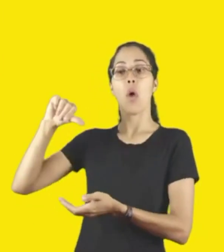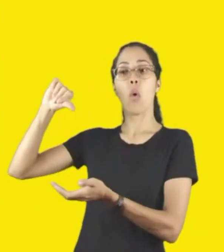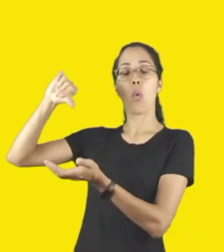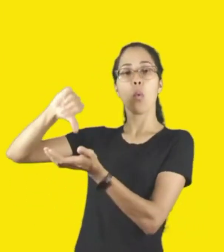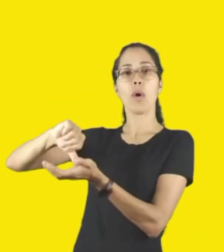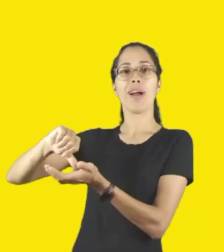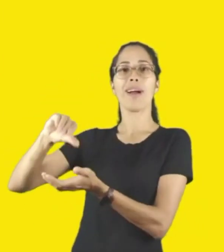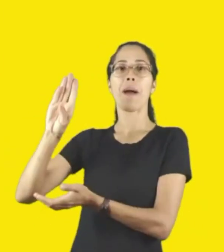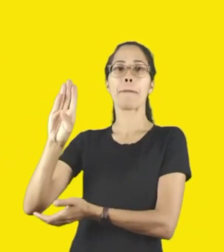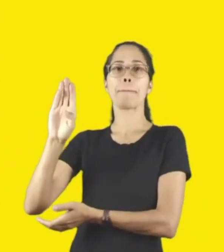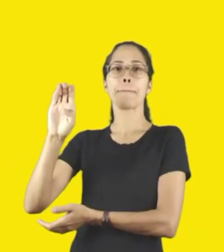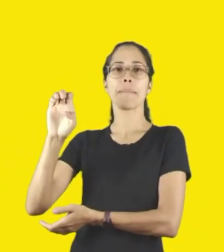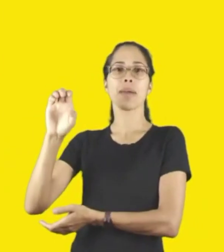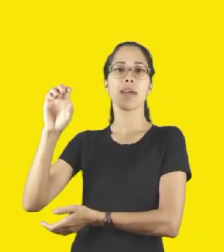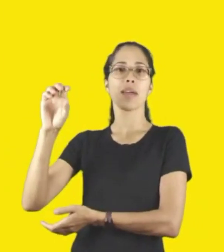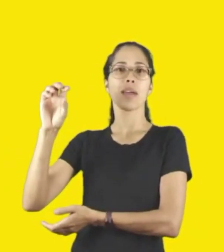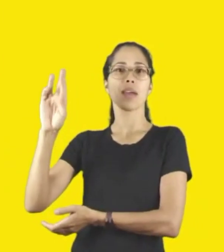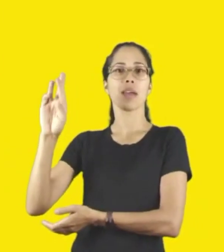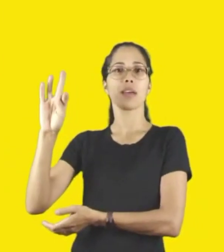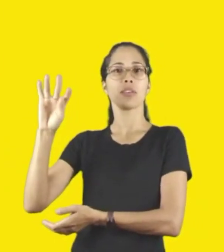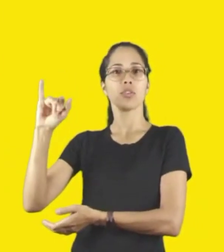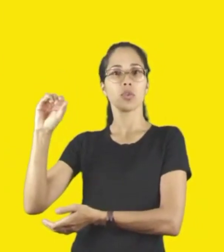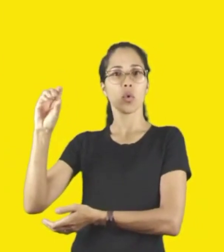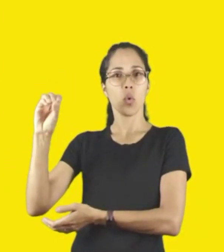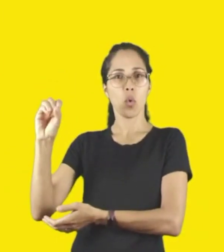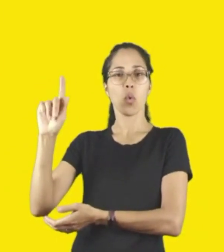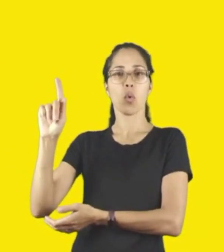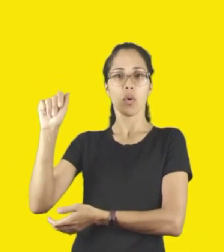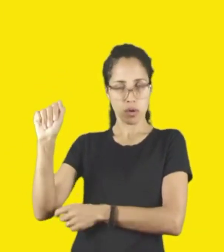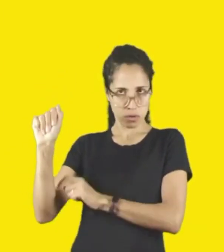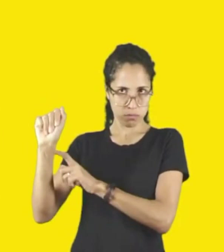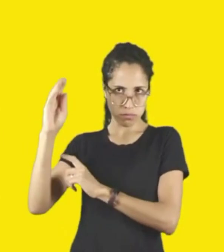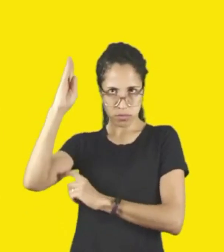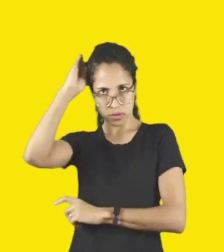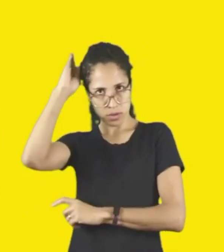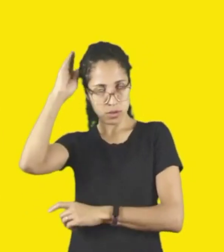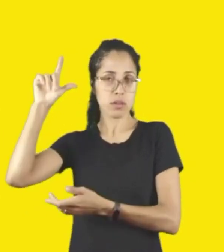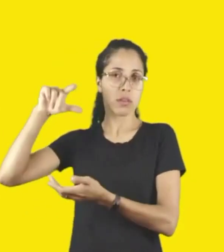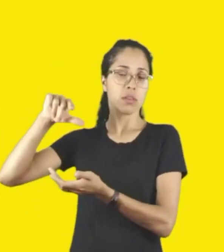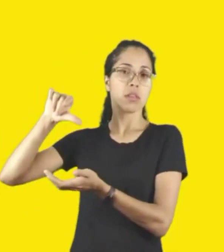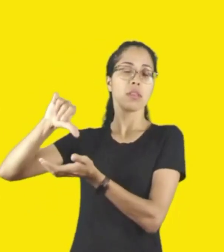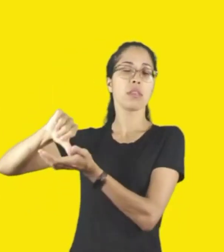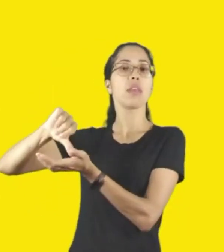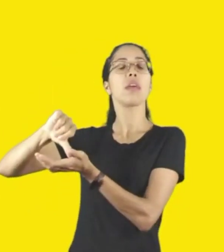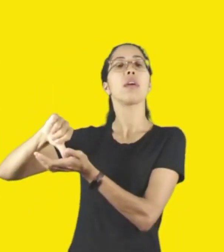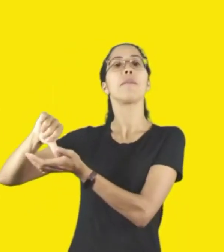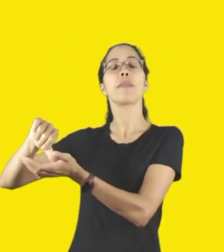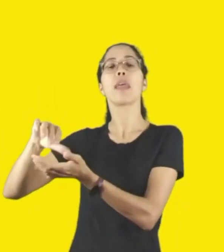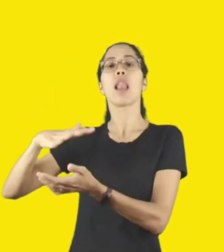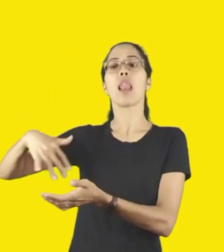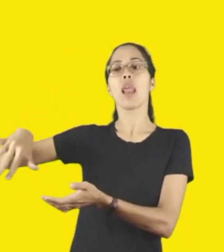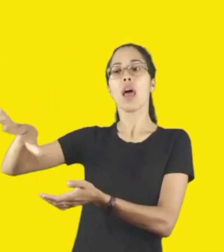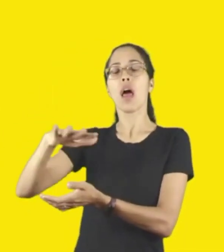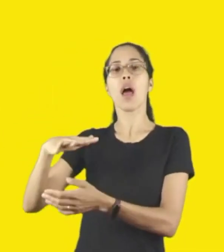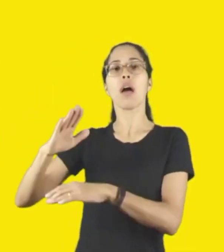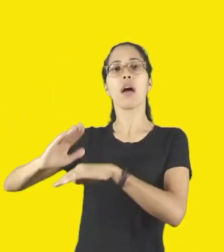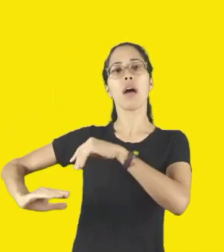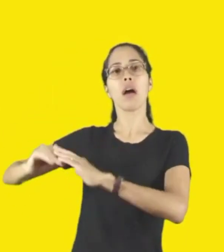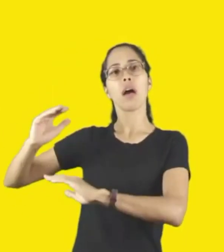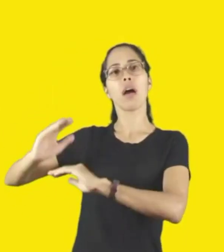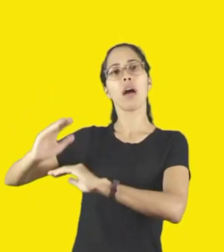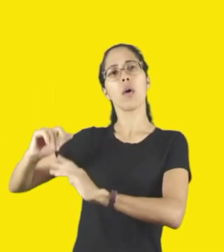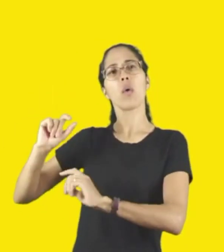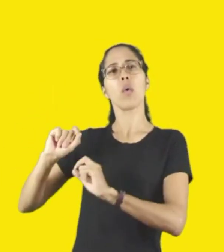remontam o ano de 1948. De lá para cá, as inúmeras atividades realizadas naquele espaço têm